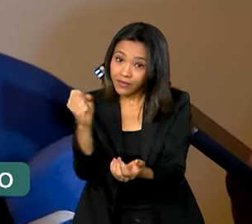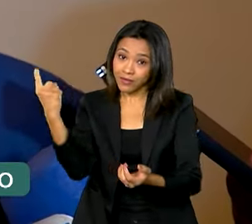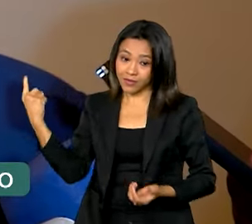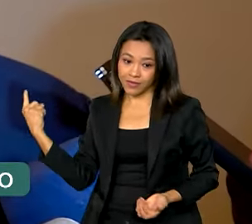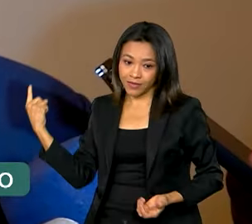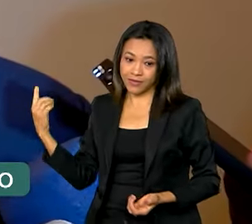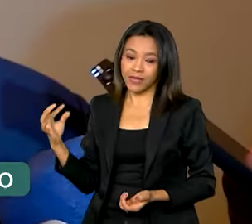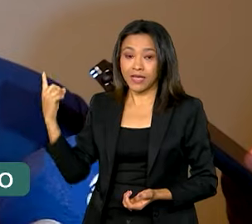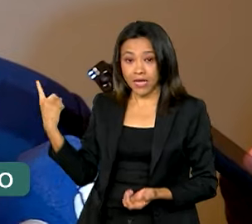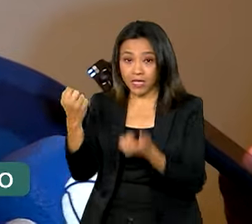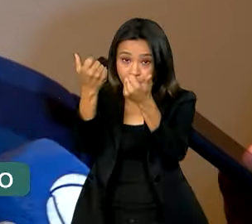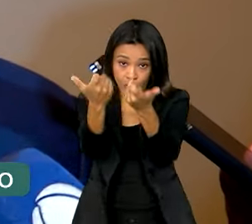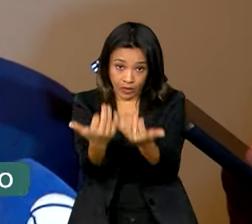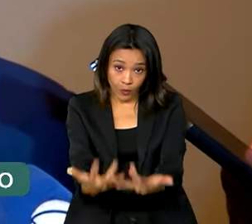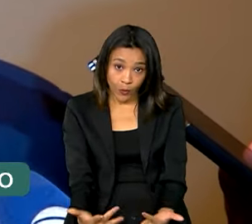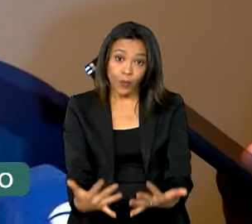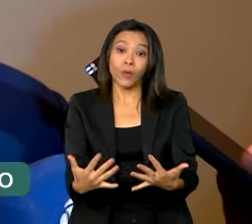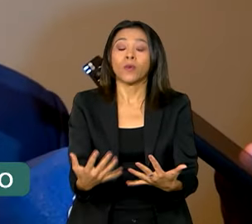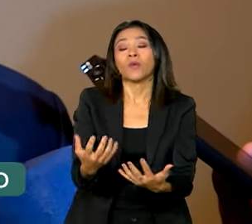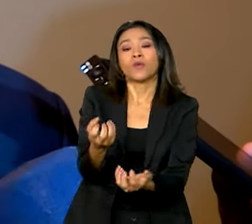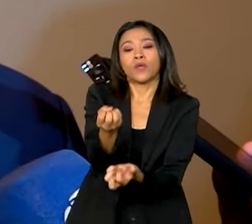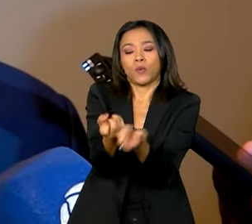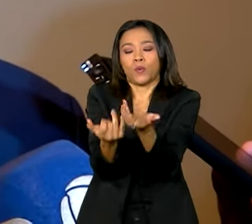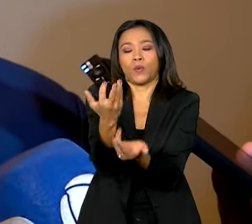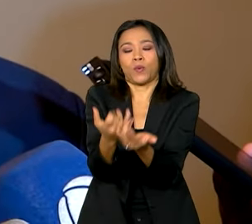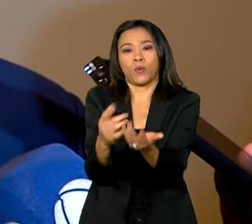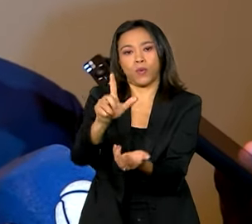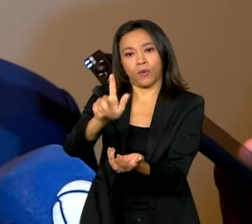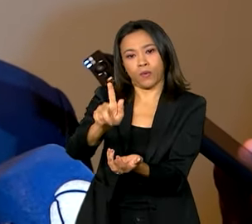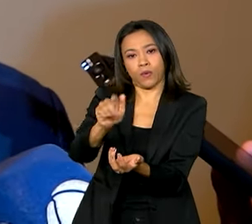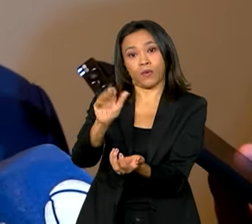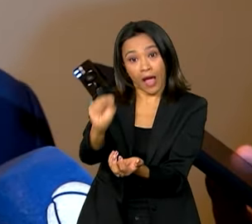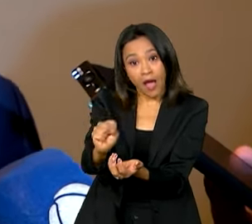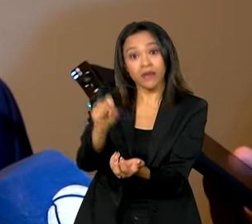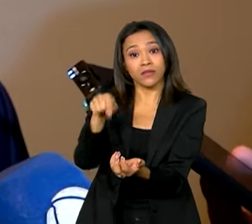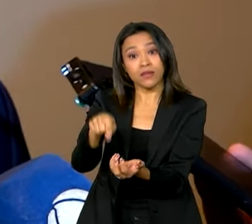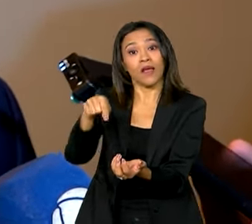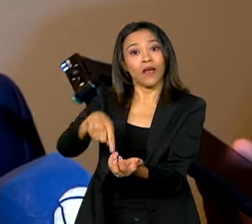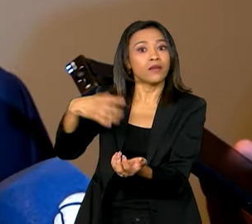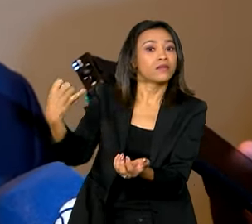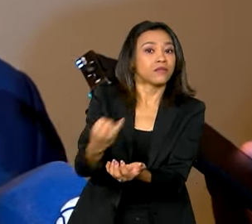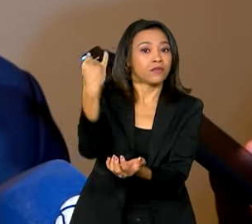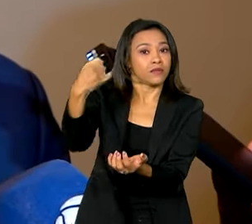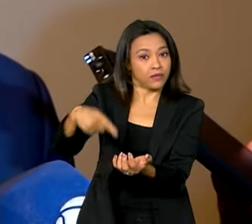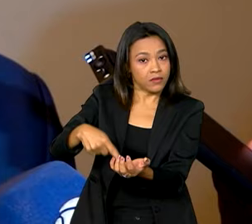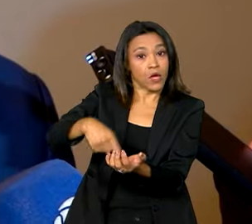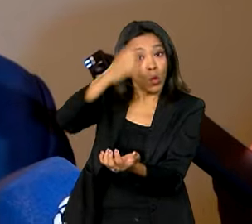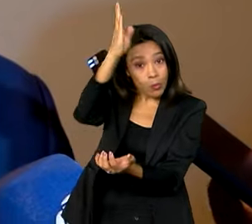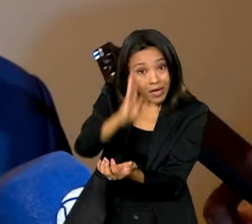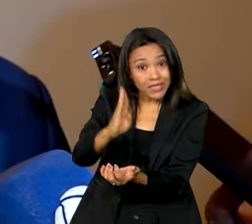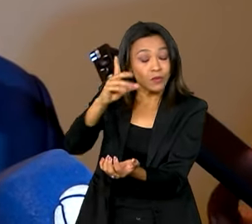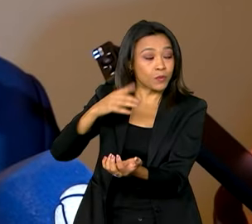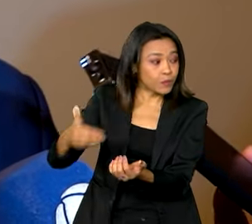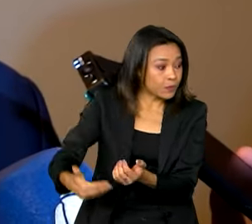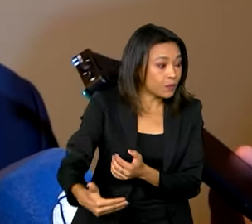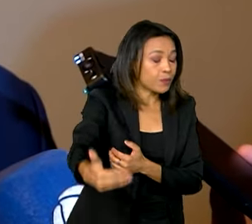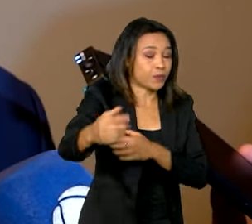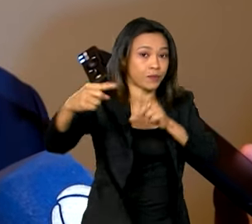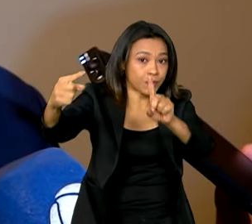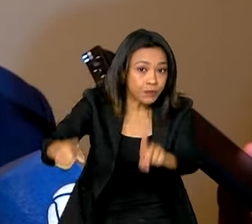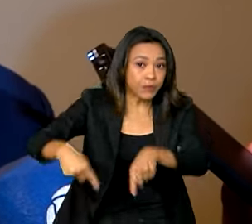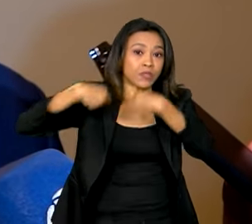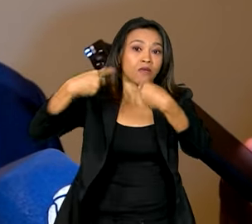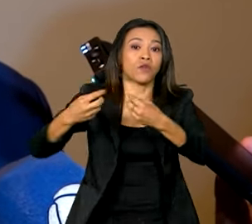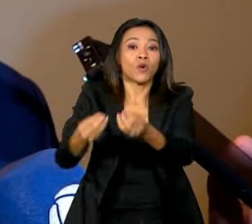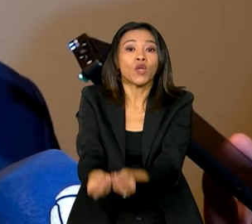O gás é um combustível para transição energética, no mundo inteiro é considerado assim. O Brasil tem um grande desafio, que é aumentar